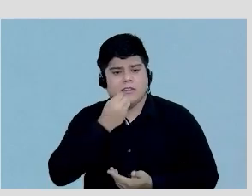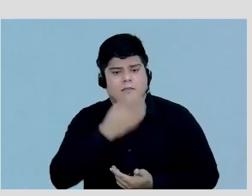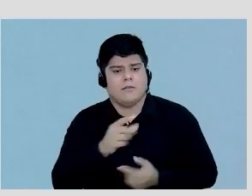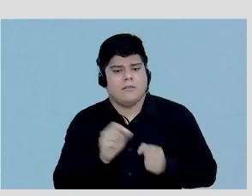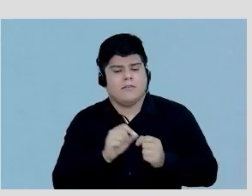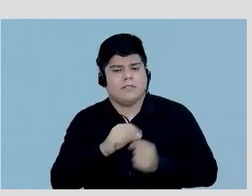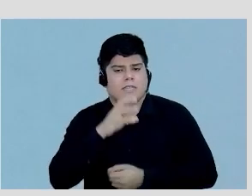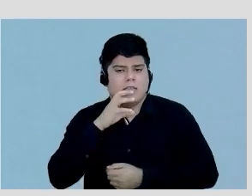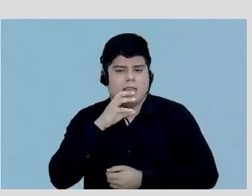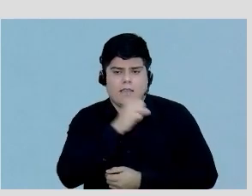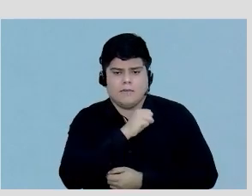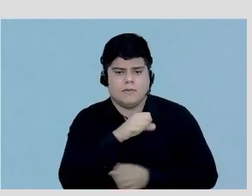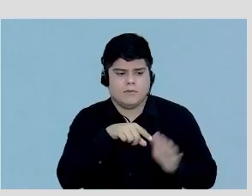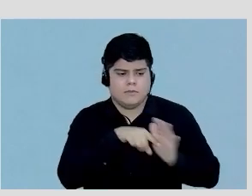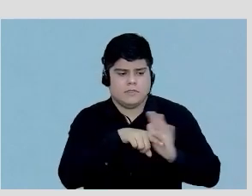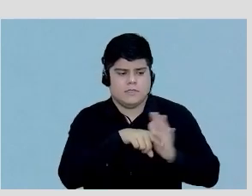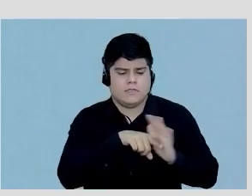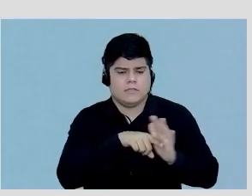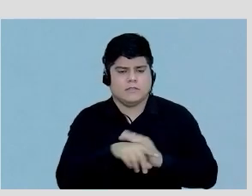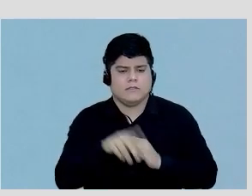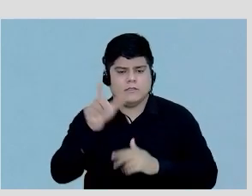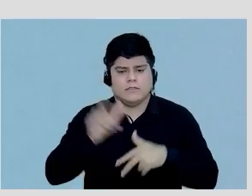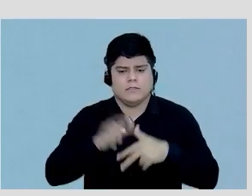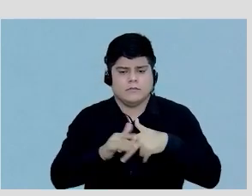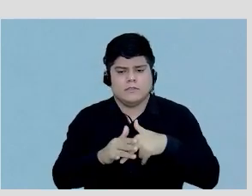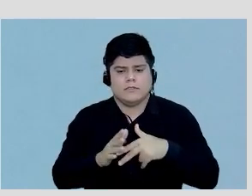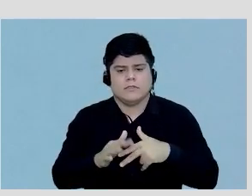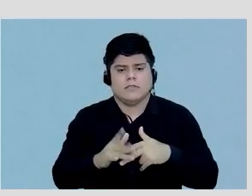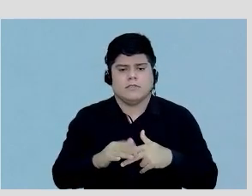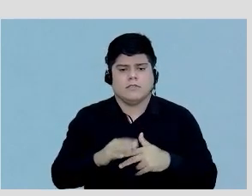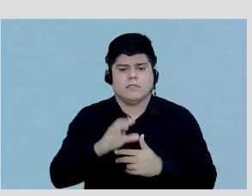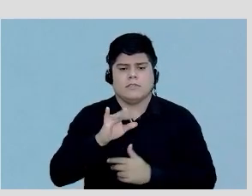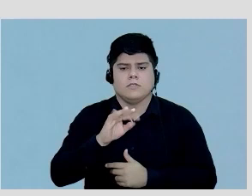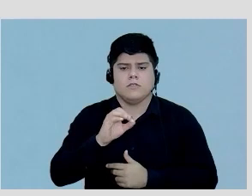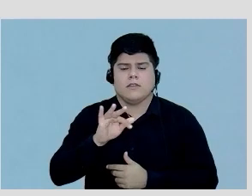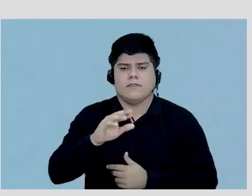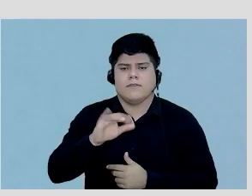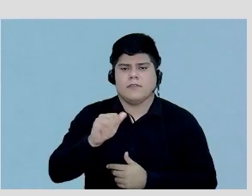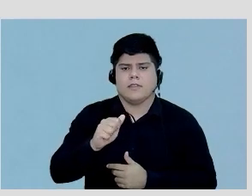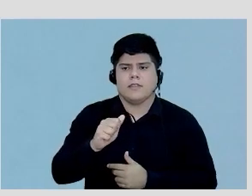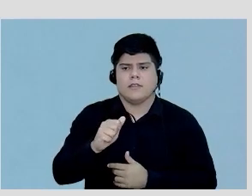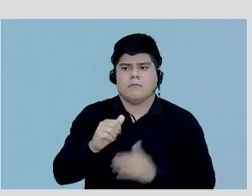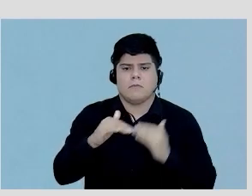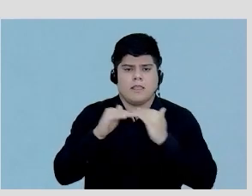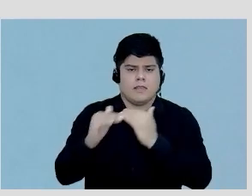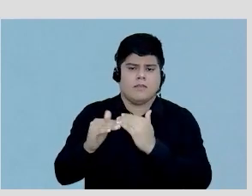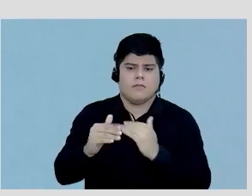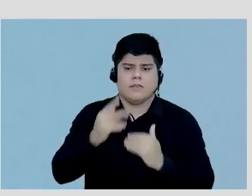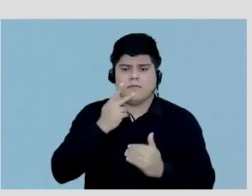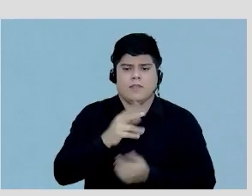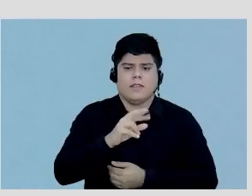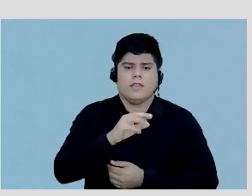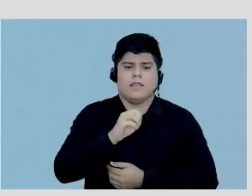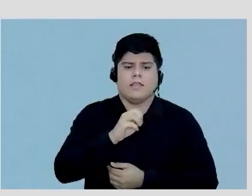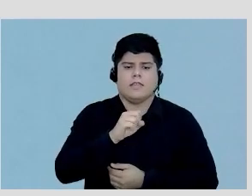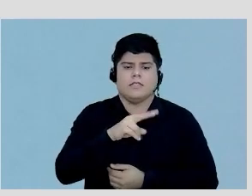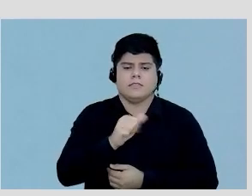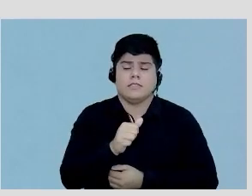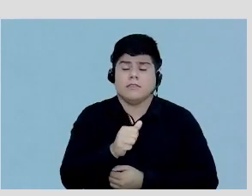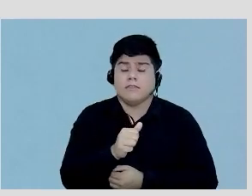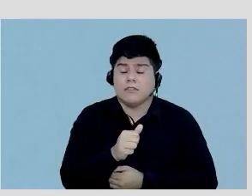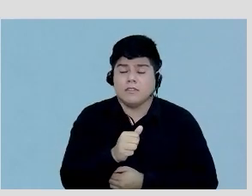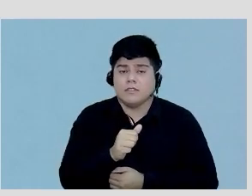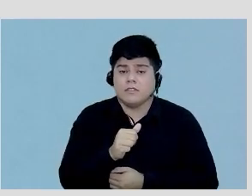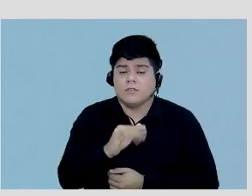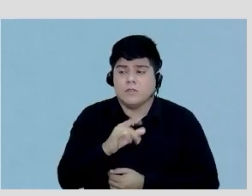fazer rápido o exame do paciente a cintilografia padrão mas quando se fala em reserva de fluxo poucos lugares